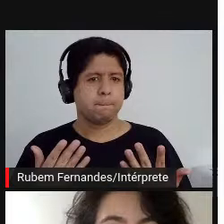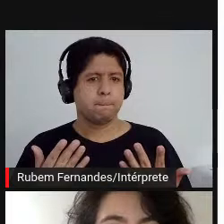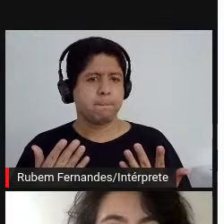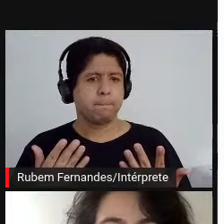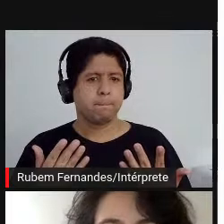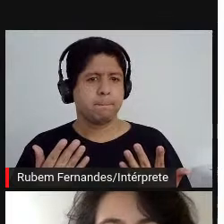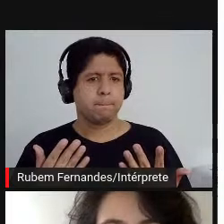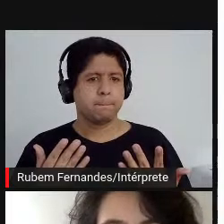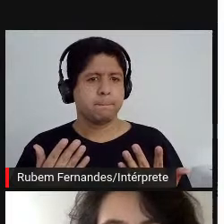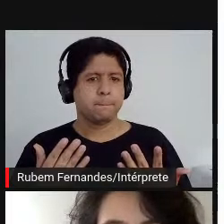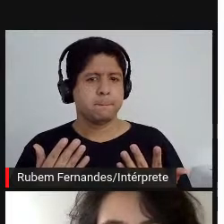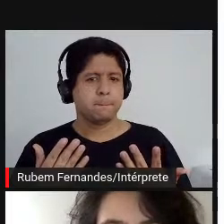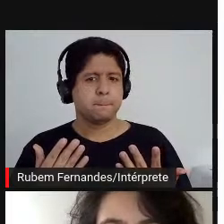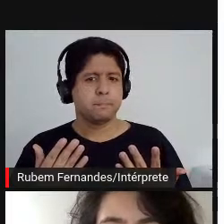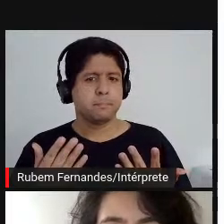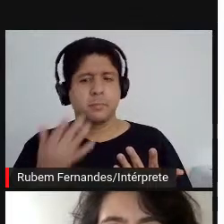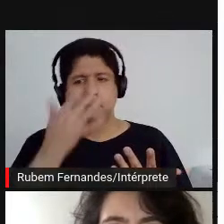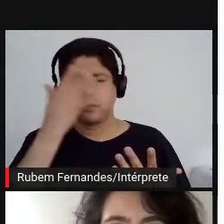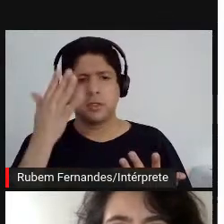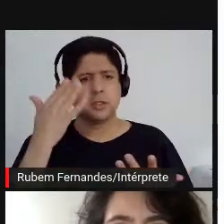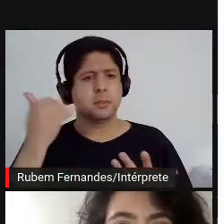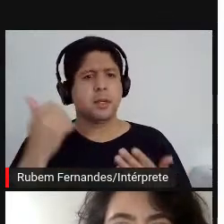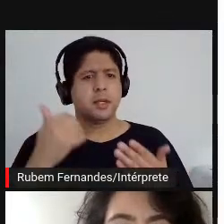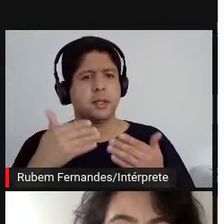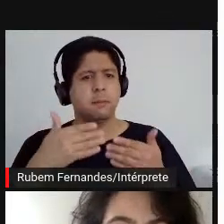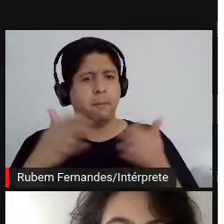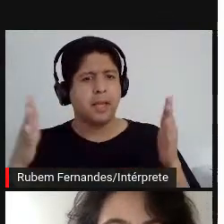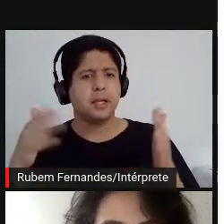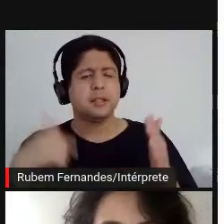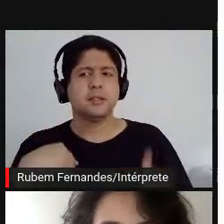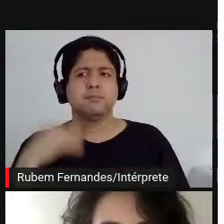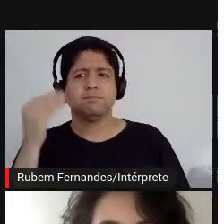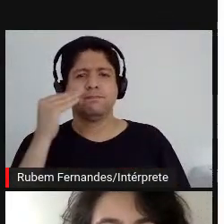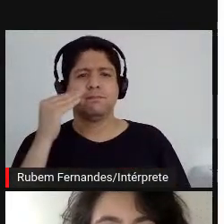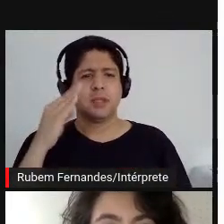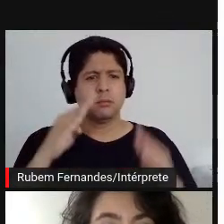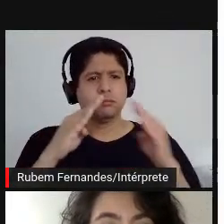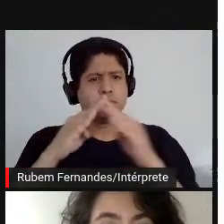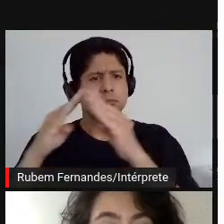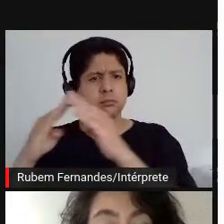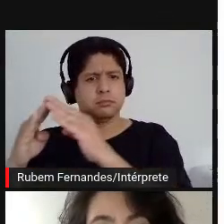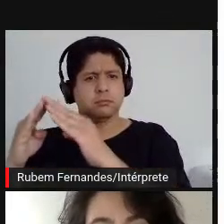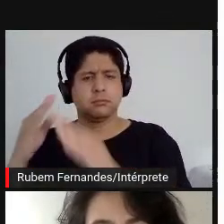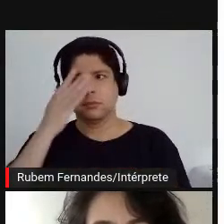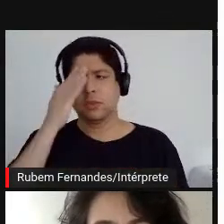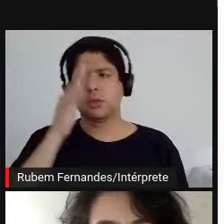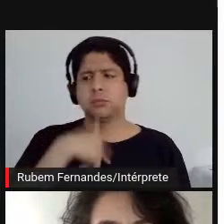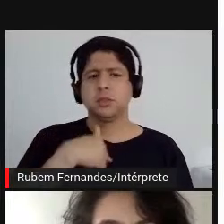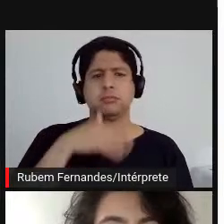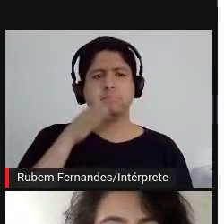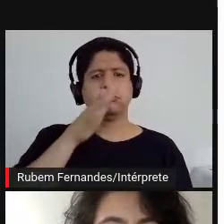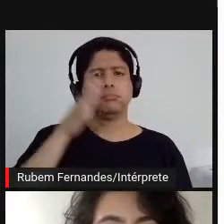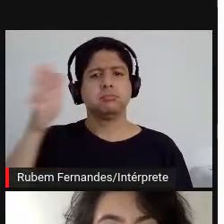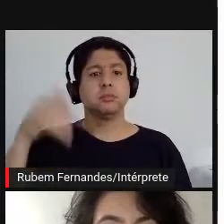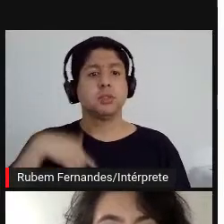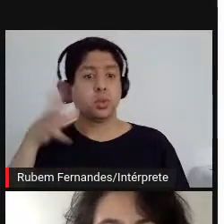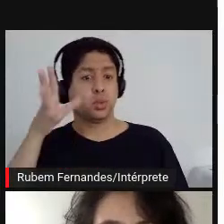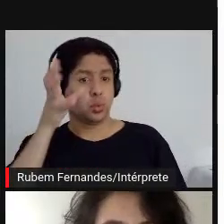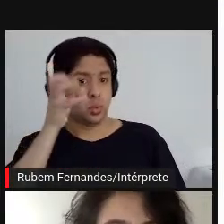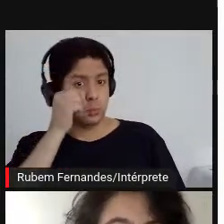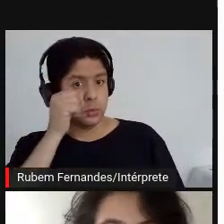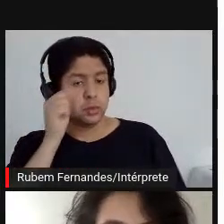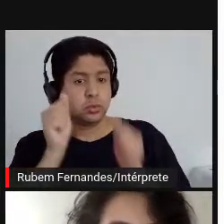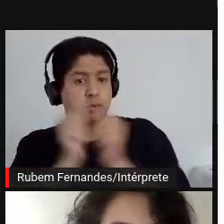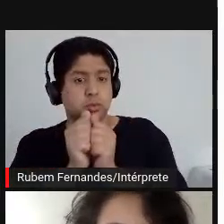A partir de uma chamada aberta, eu ia na casa de pessoas e dormia junto com essas pessoas,